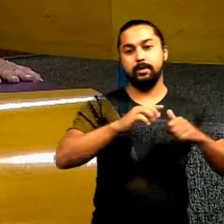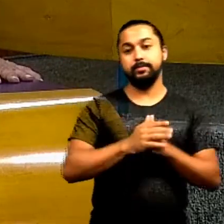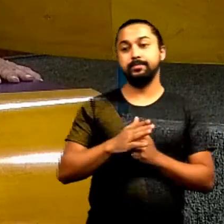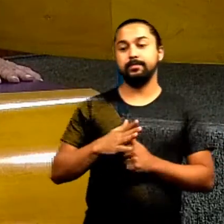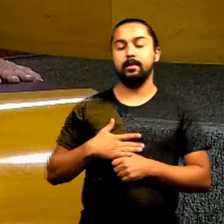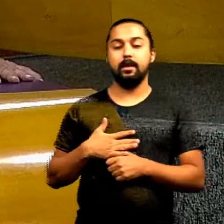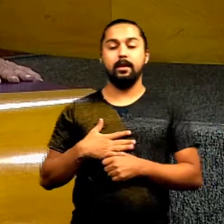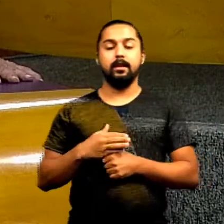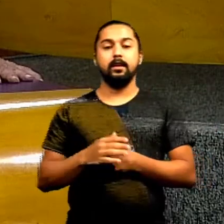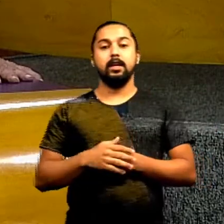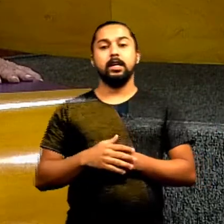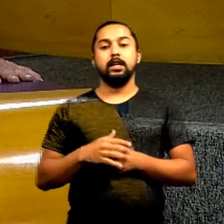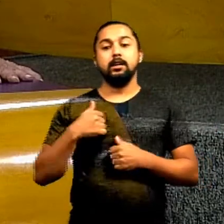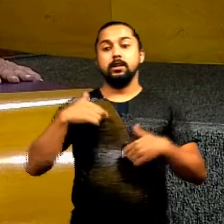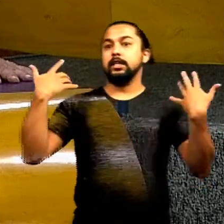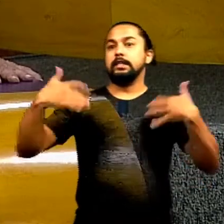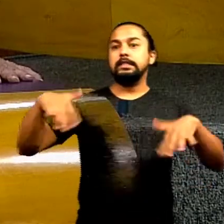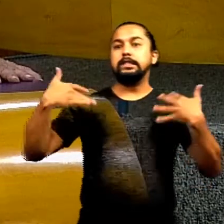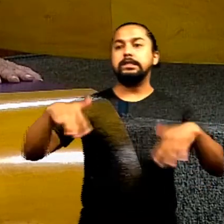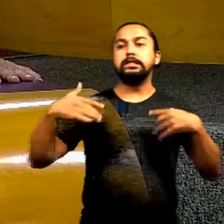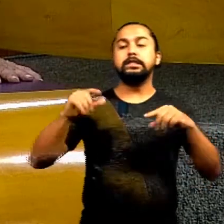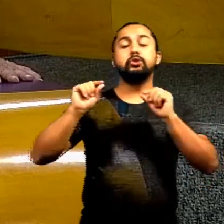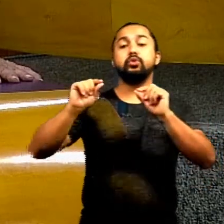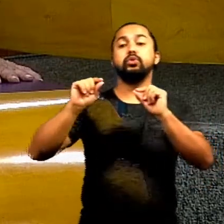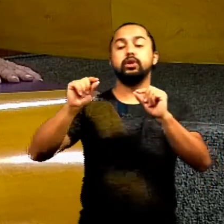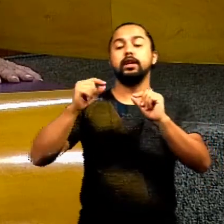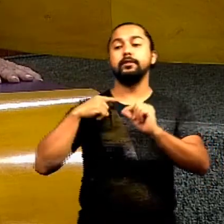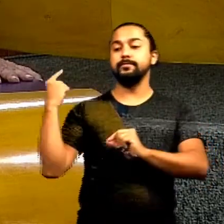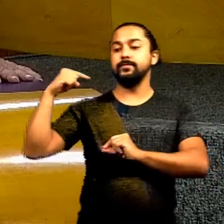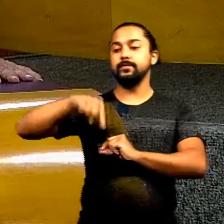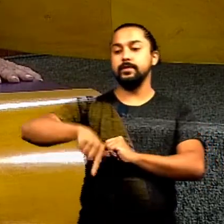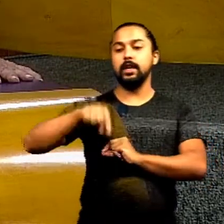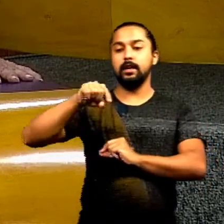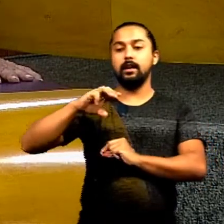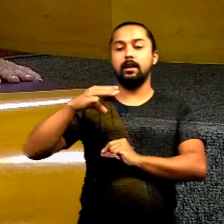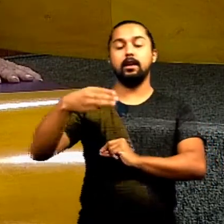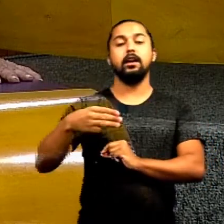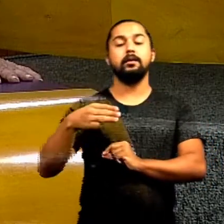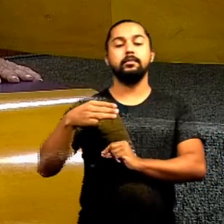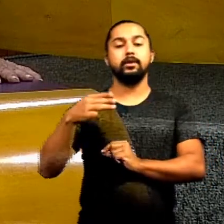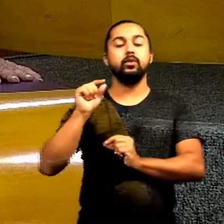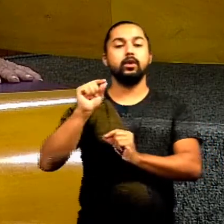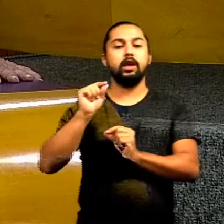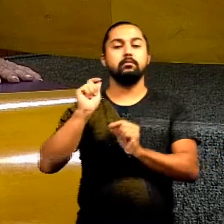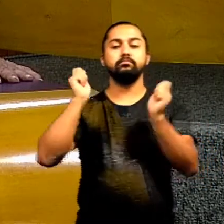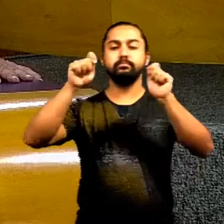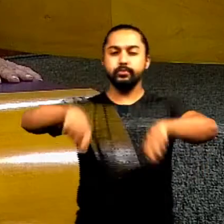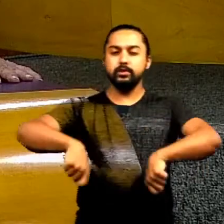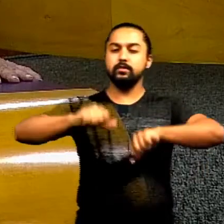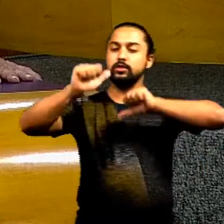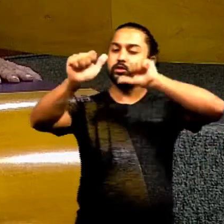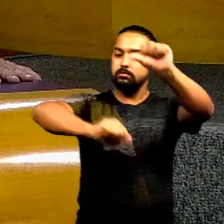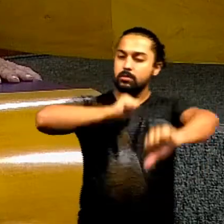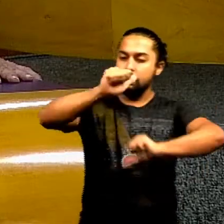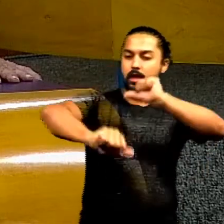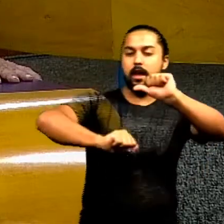Eu fico indignado. Eu vim para essa casa com a intenção de fazer a diferença.